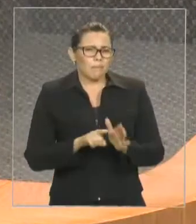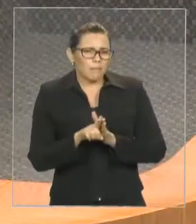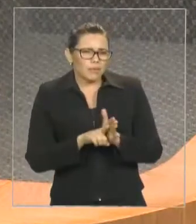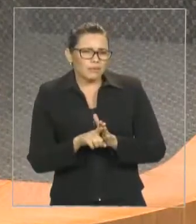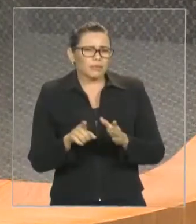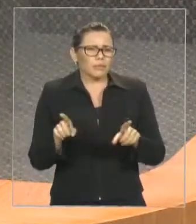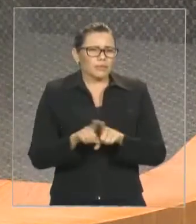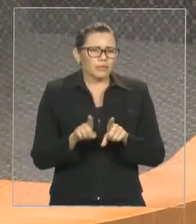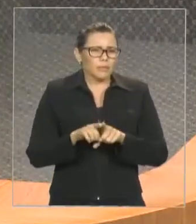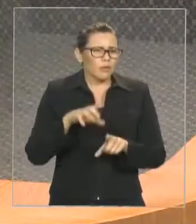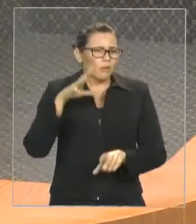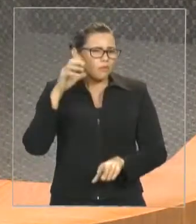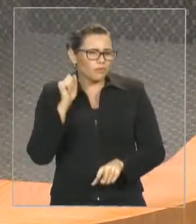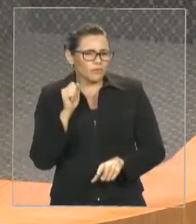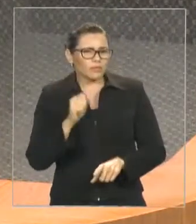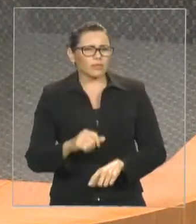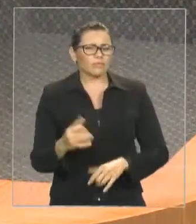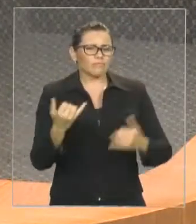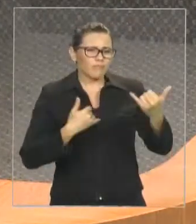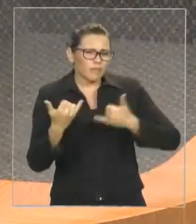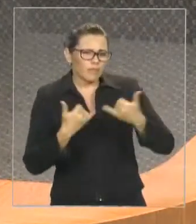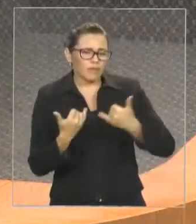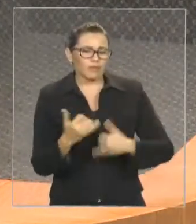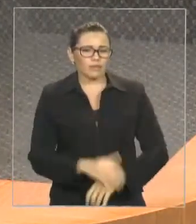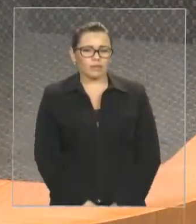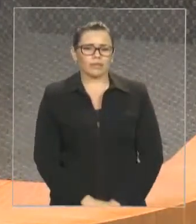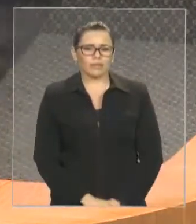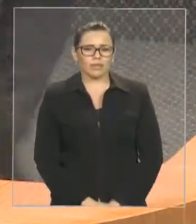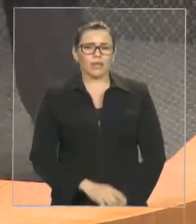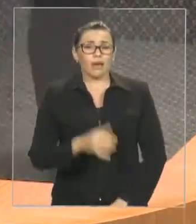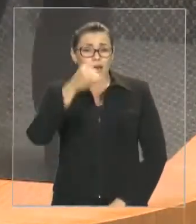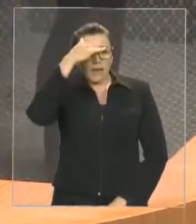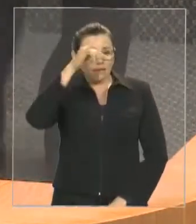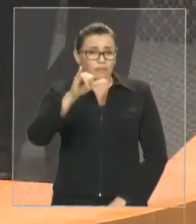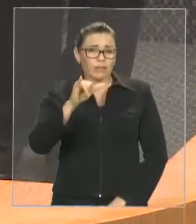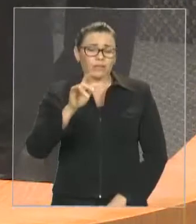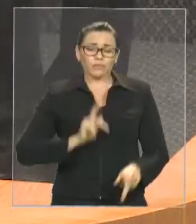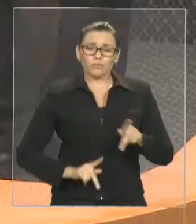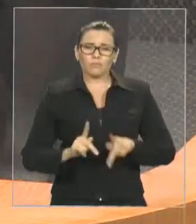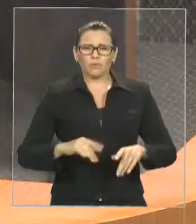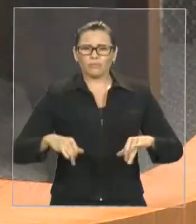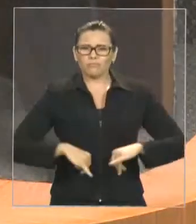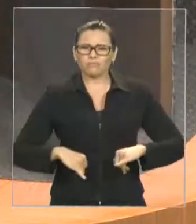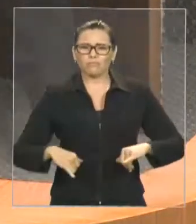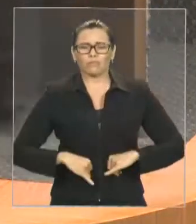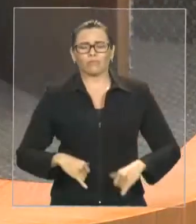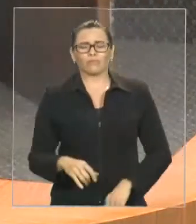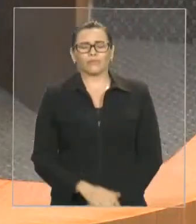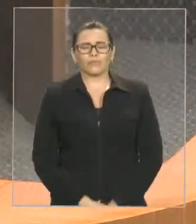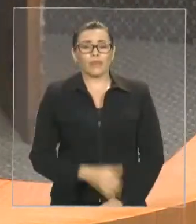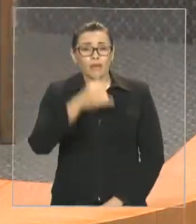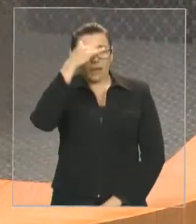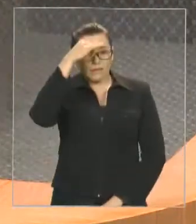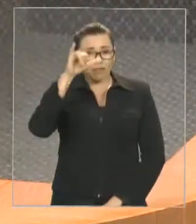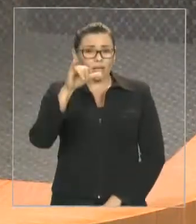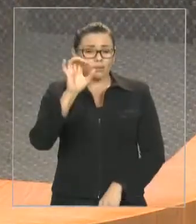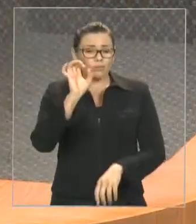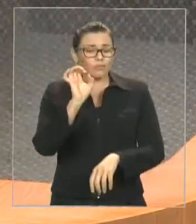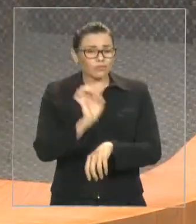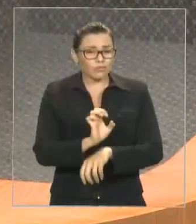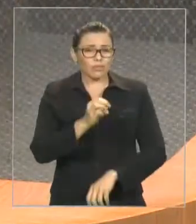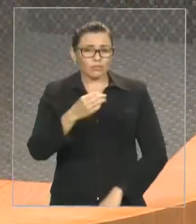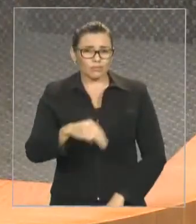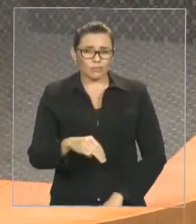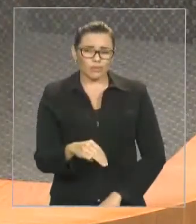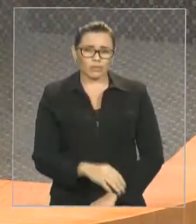que o Maranhão seja prejudicado. Não deixar que o povo do Maranhão seja prejudicado. Ainda mais com essa crise